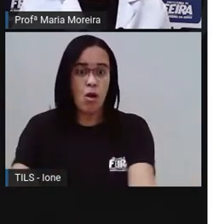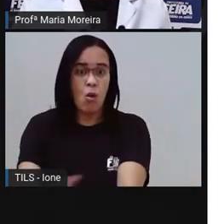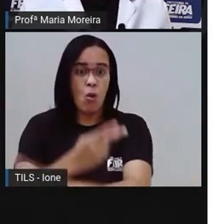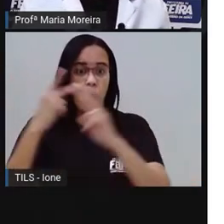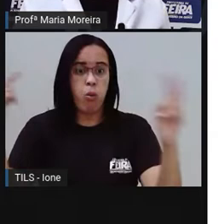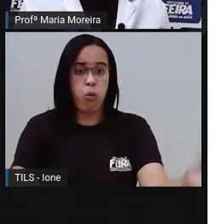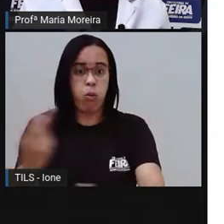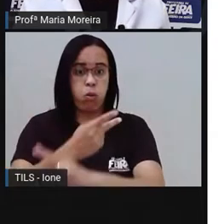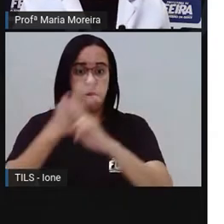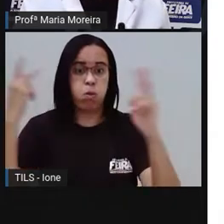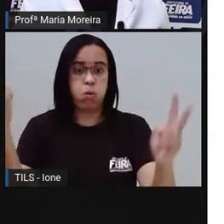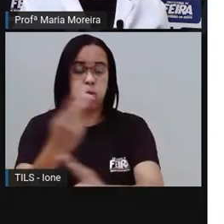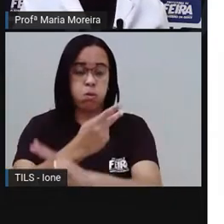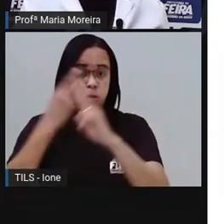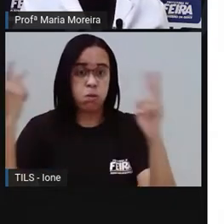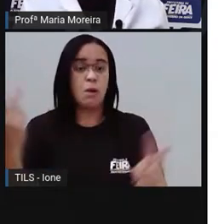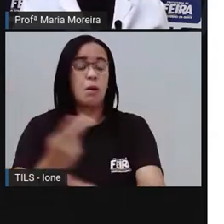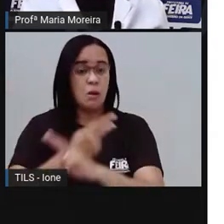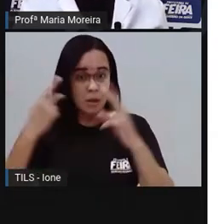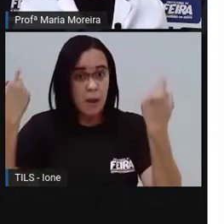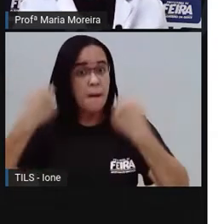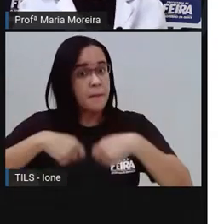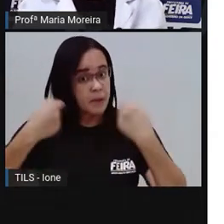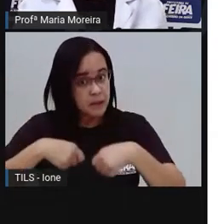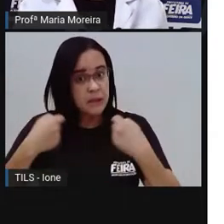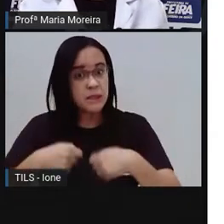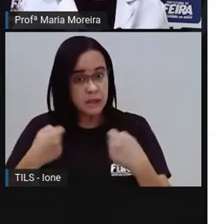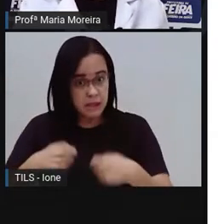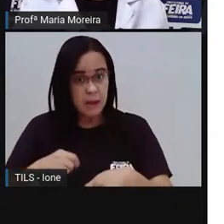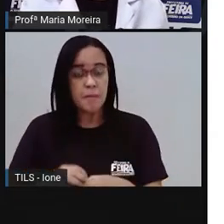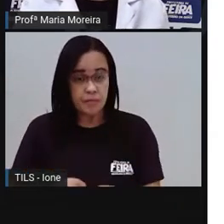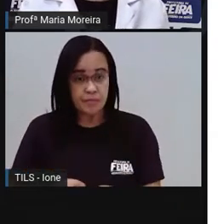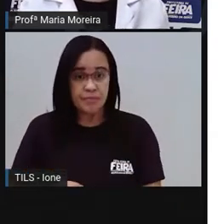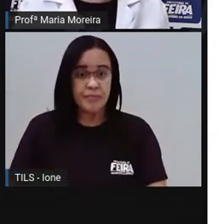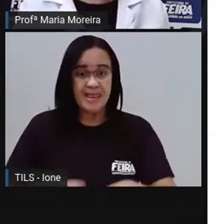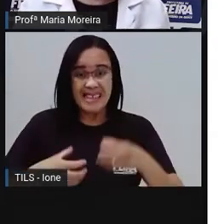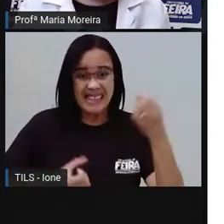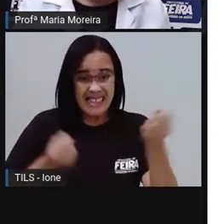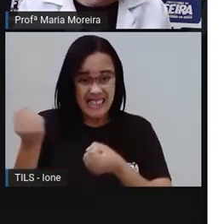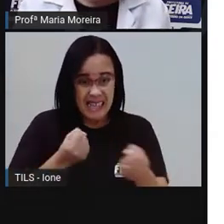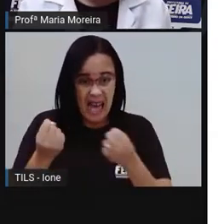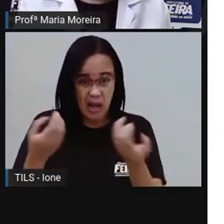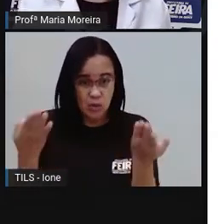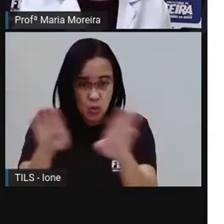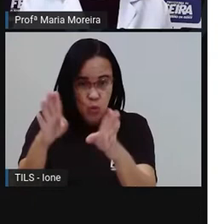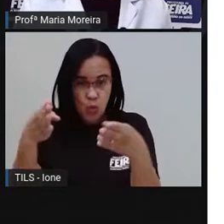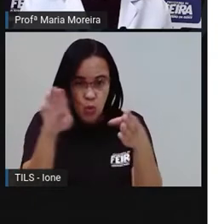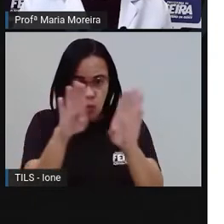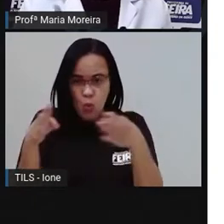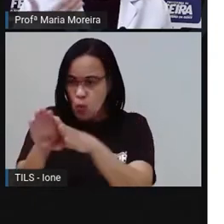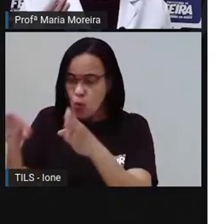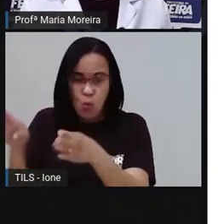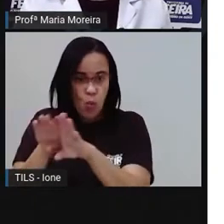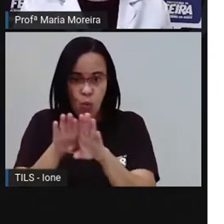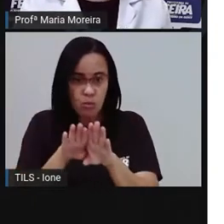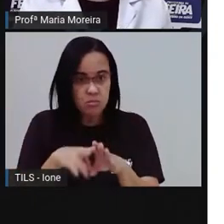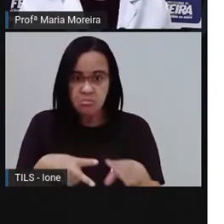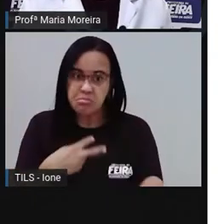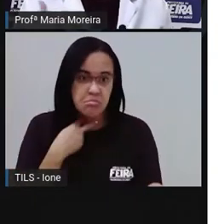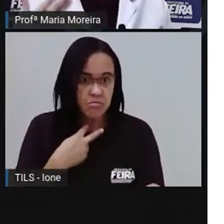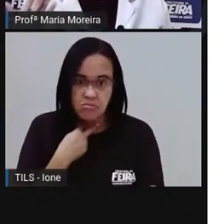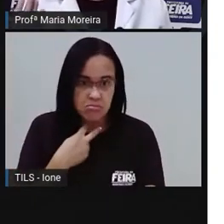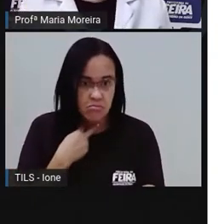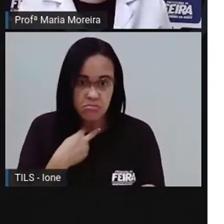motor ligado. Ou seja, nada de carro ligado em local fechado. Porque você pode, o quê, ó?